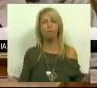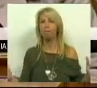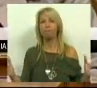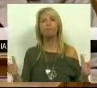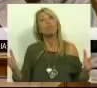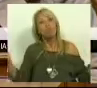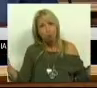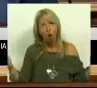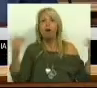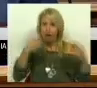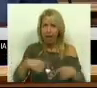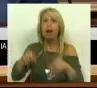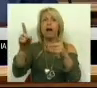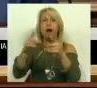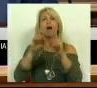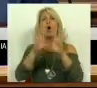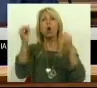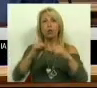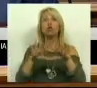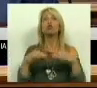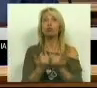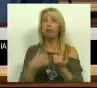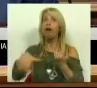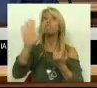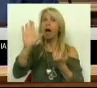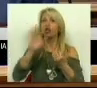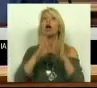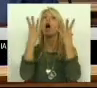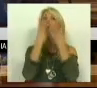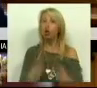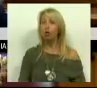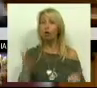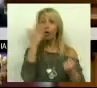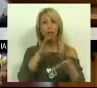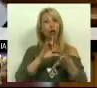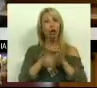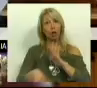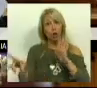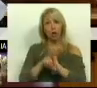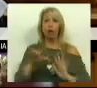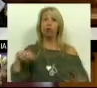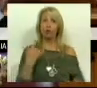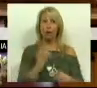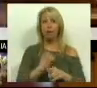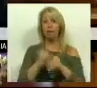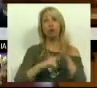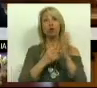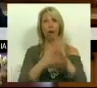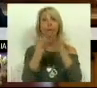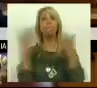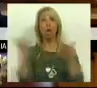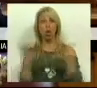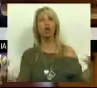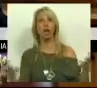remetam para a consistação social, mas resolvam. E se este projeto de lei dos verdes, mesmo chumbado pela maioria e pelo PS, for um